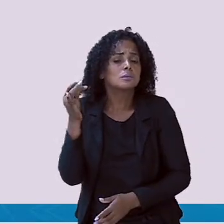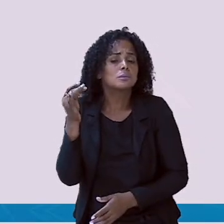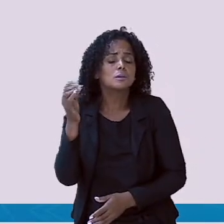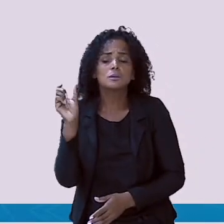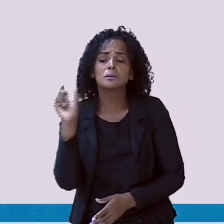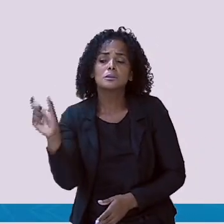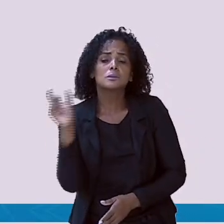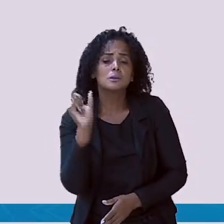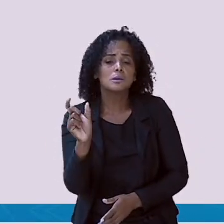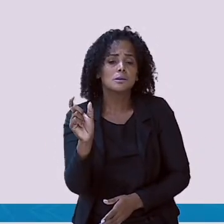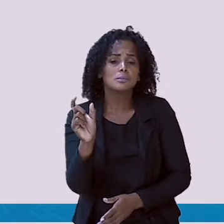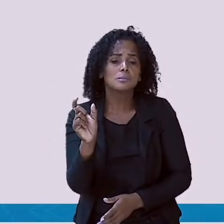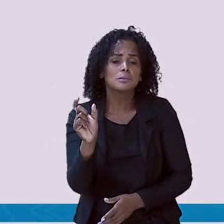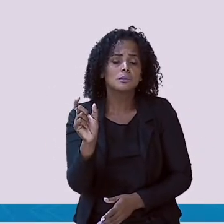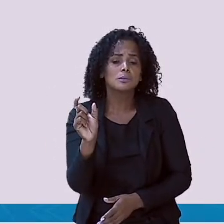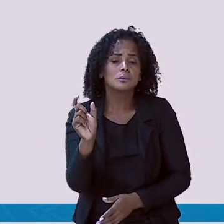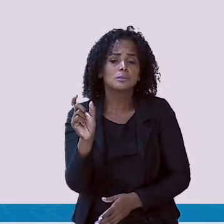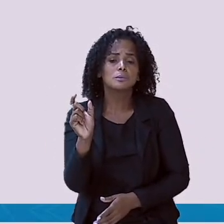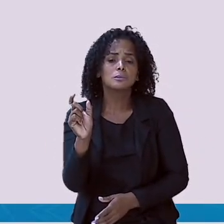Rato,